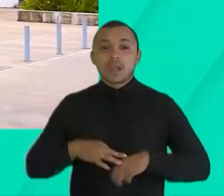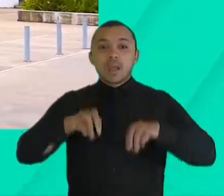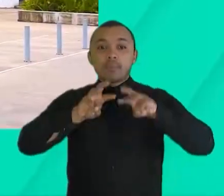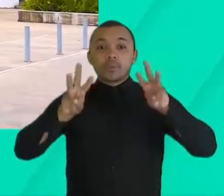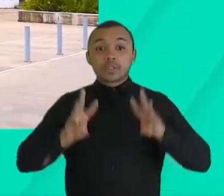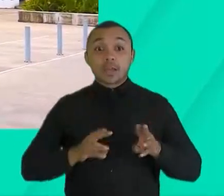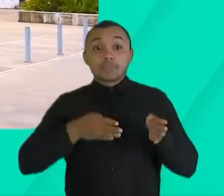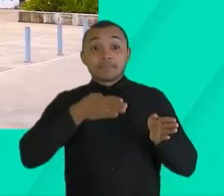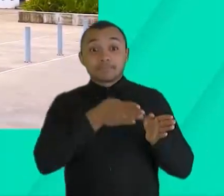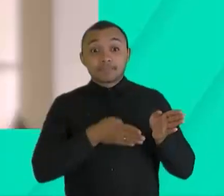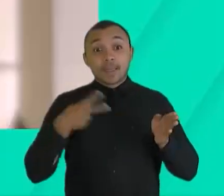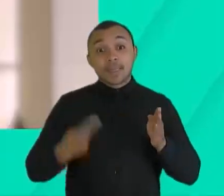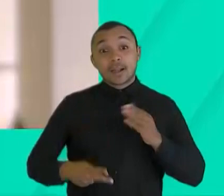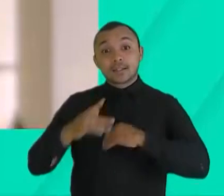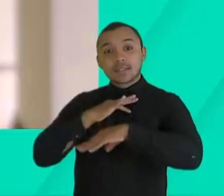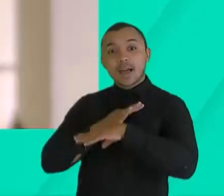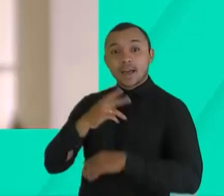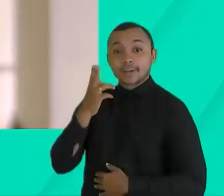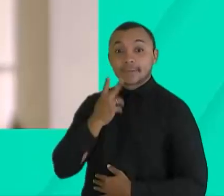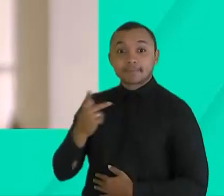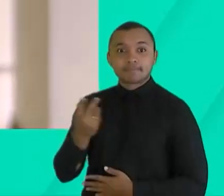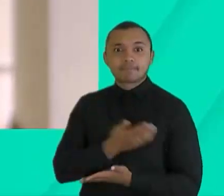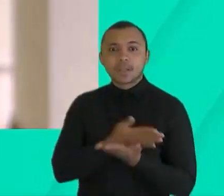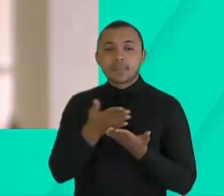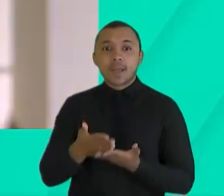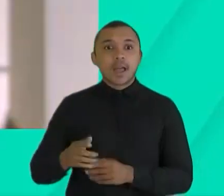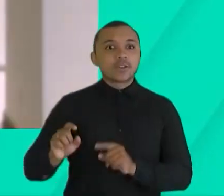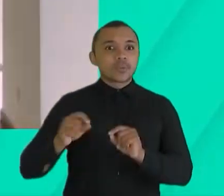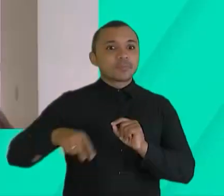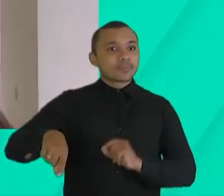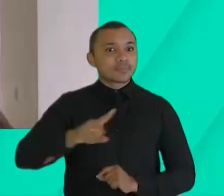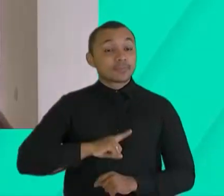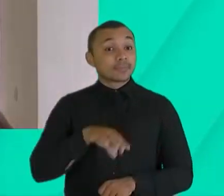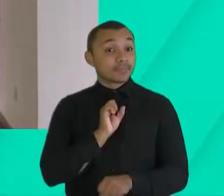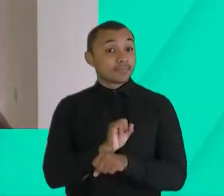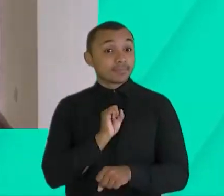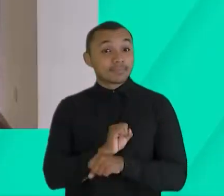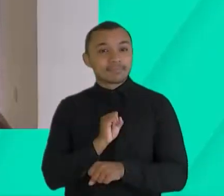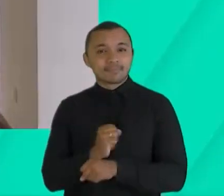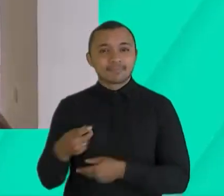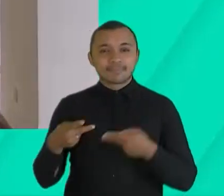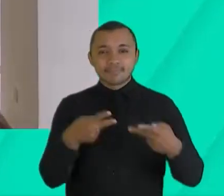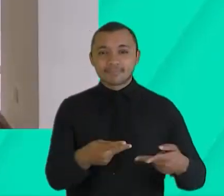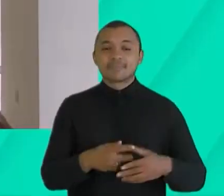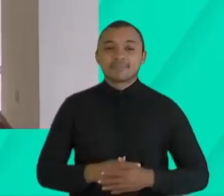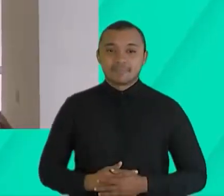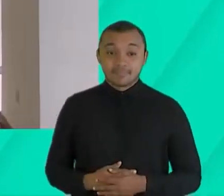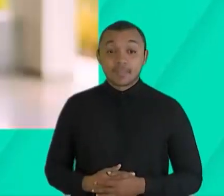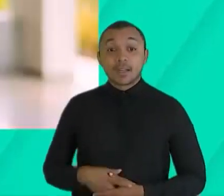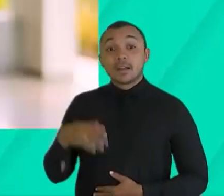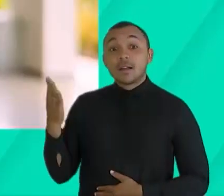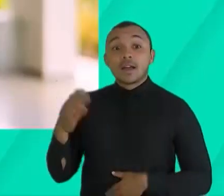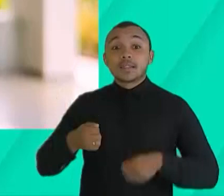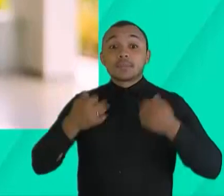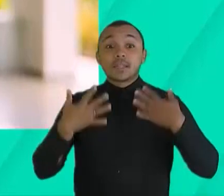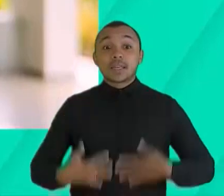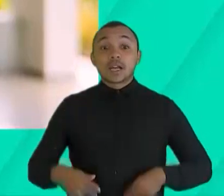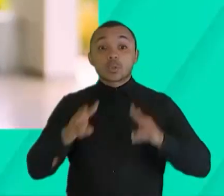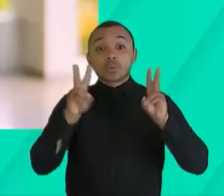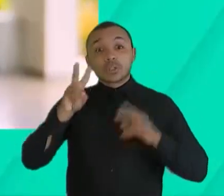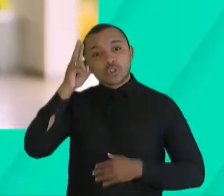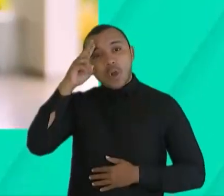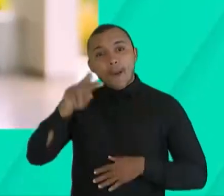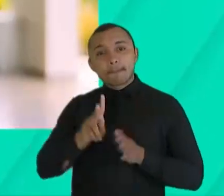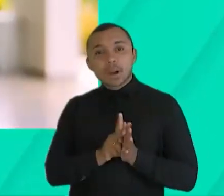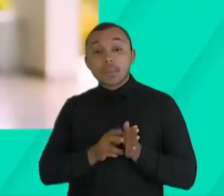João Felipe, aqui no centro de Fortaleza, está esperando a sua visita nesse fim de semana. Esse equipamento conta a história das ferrovias do